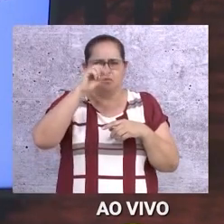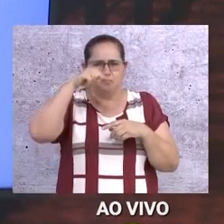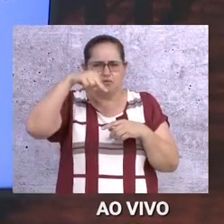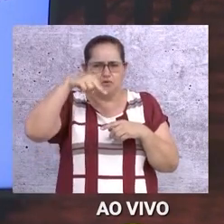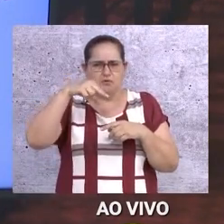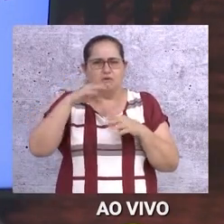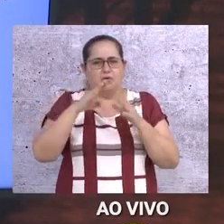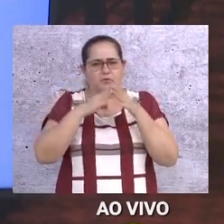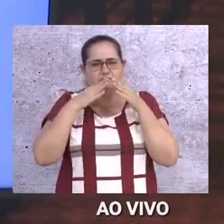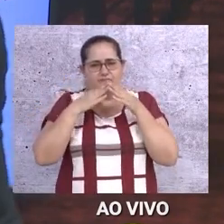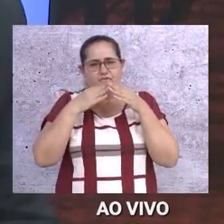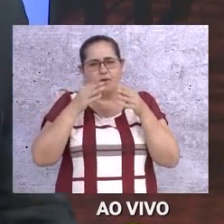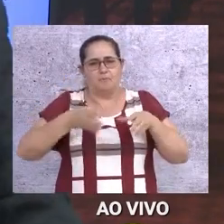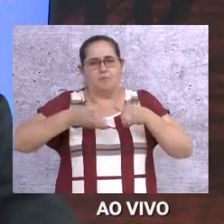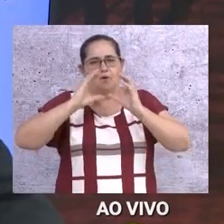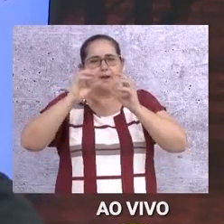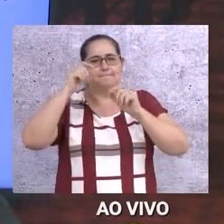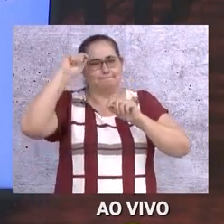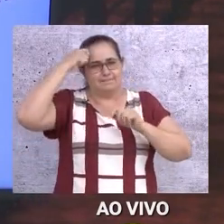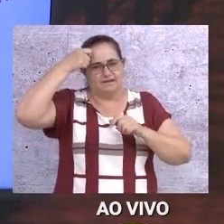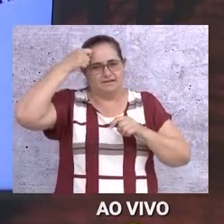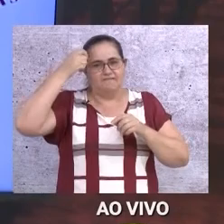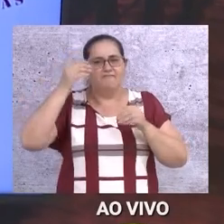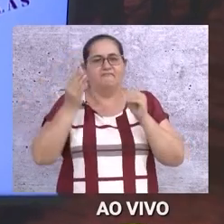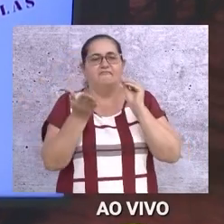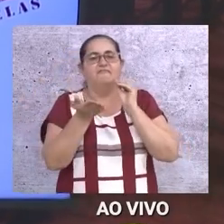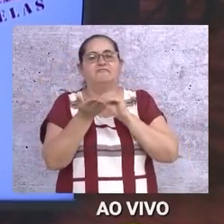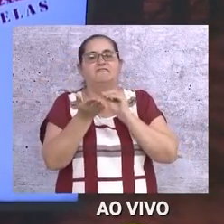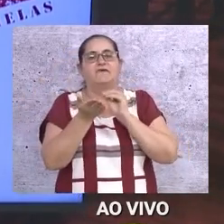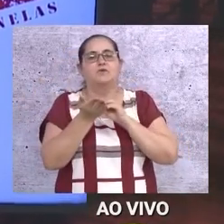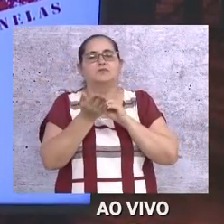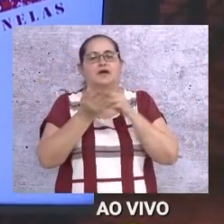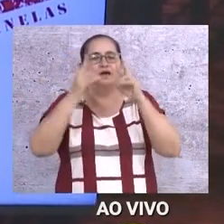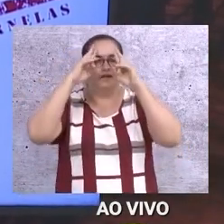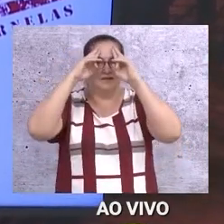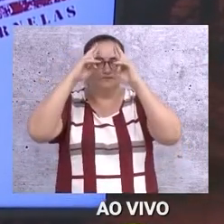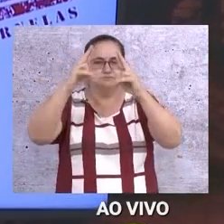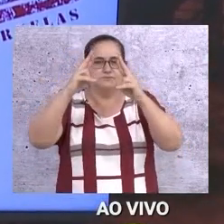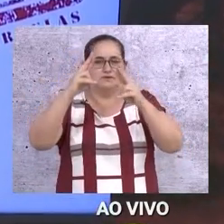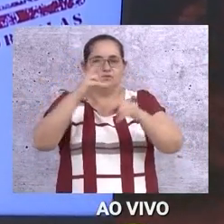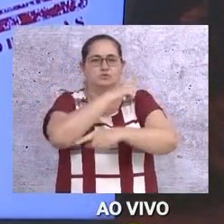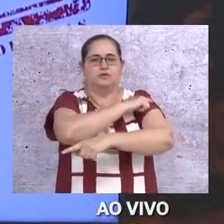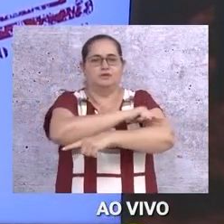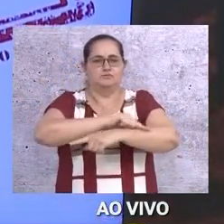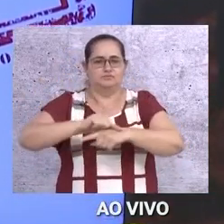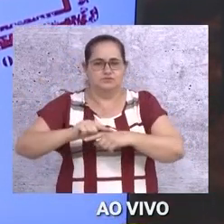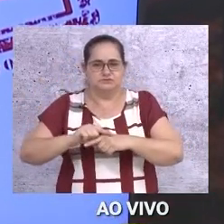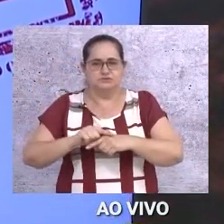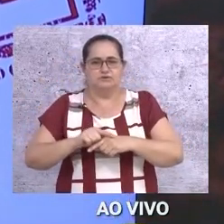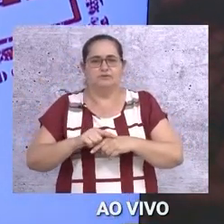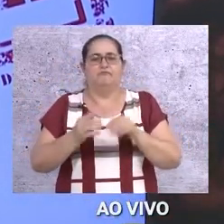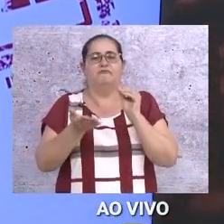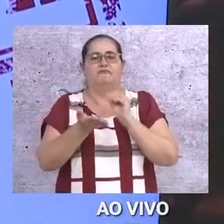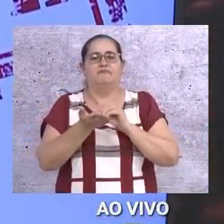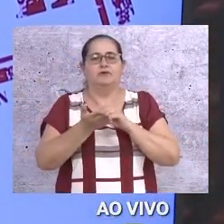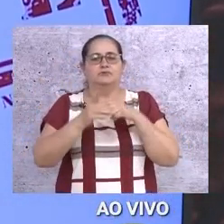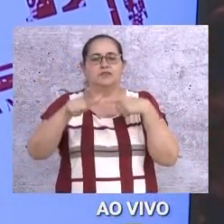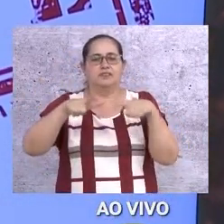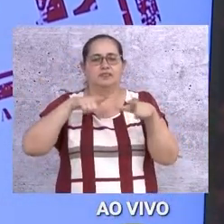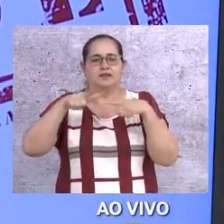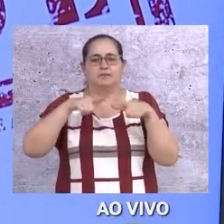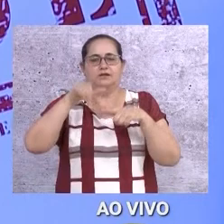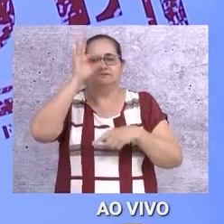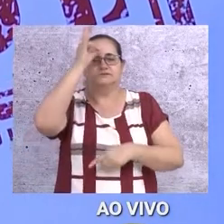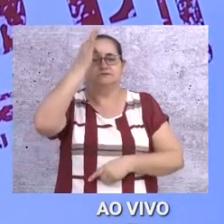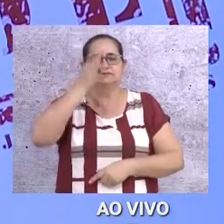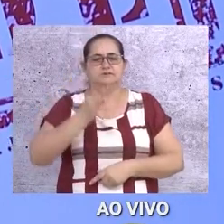bola pretíssima para vocês, pela falta de educação e política e filosofia de trabalho para